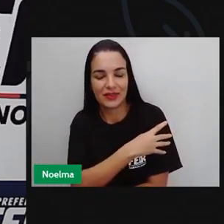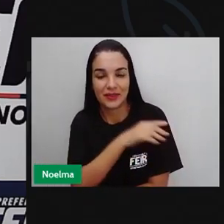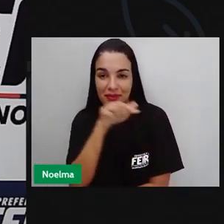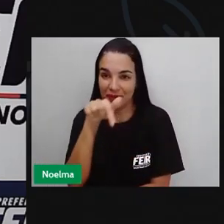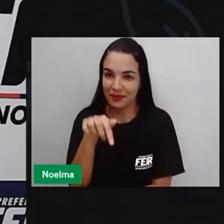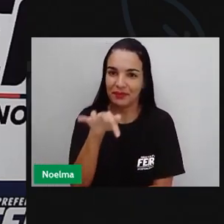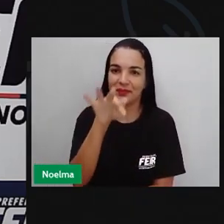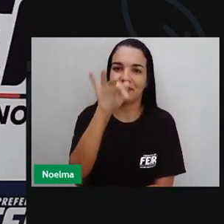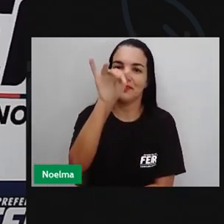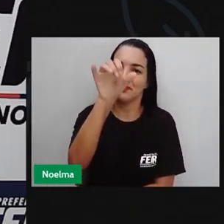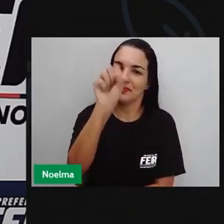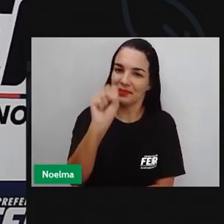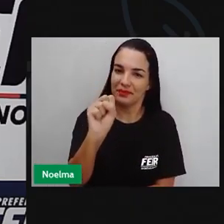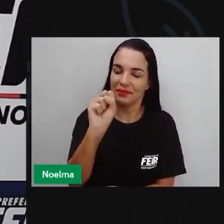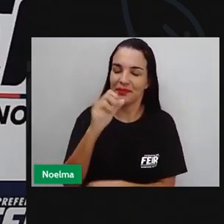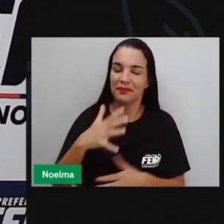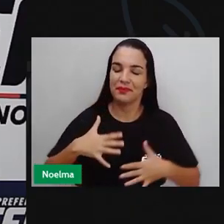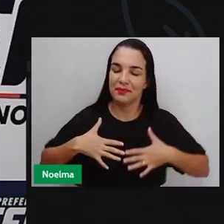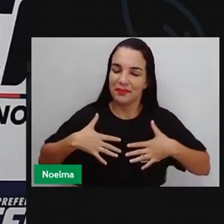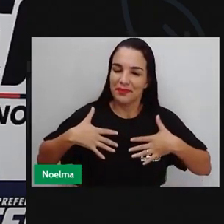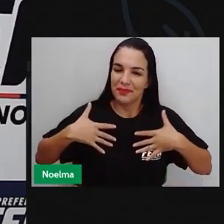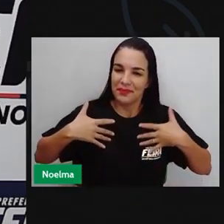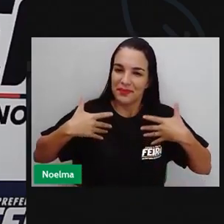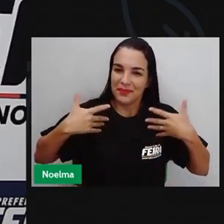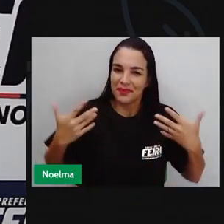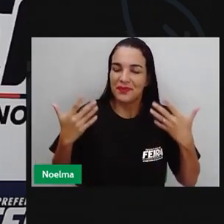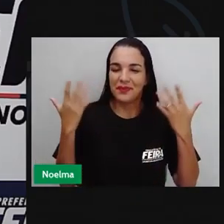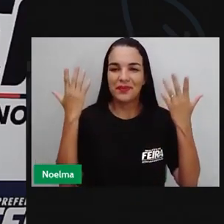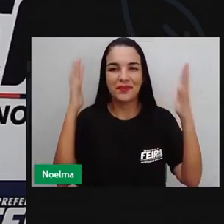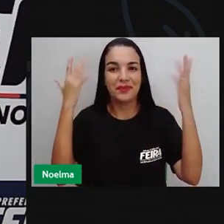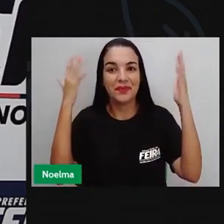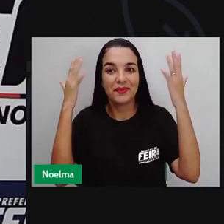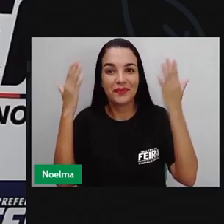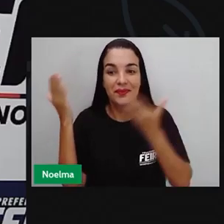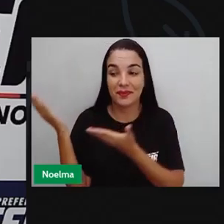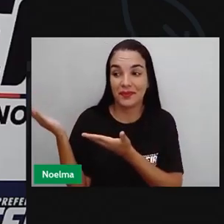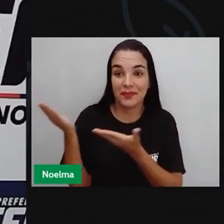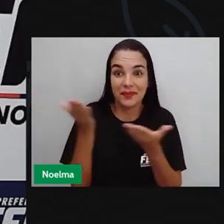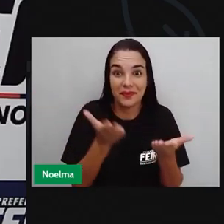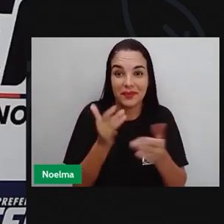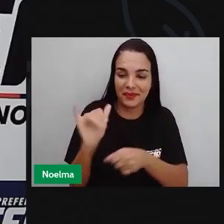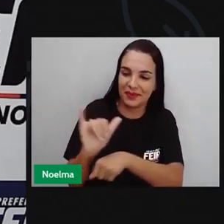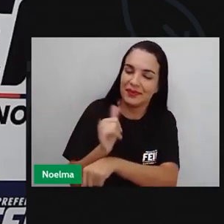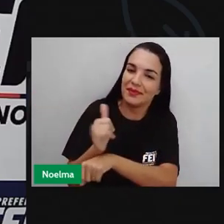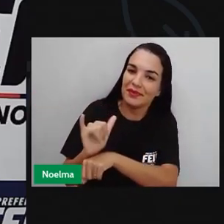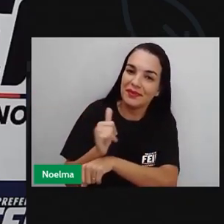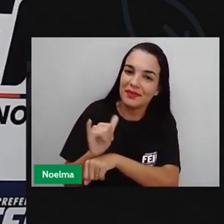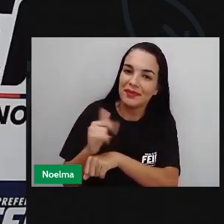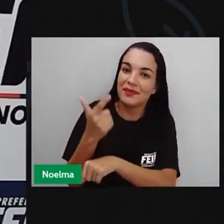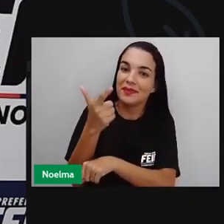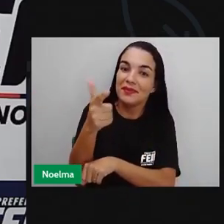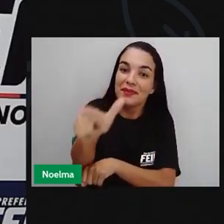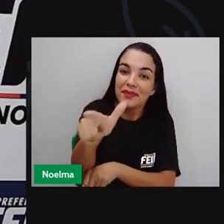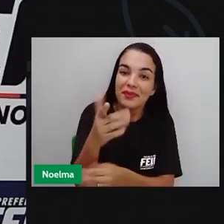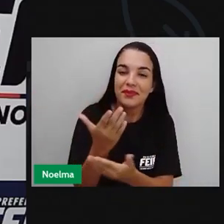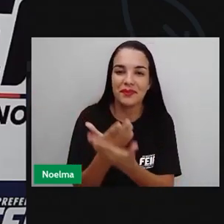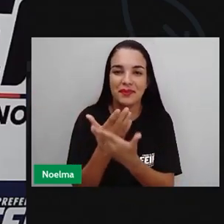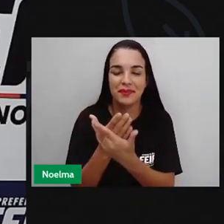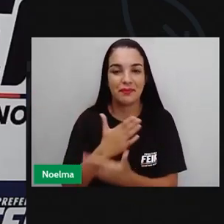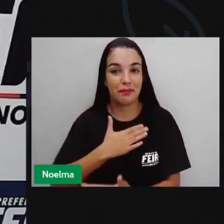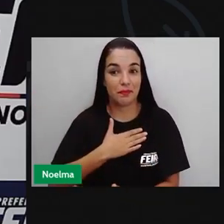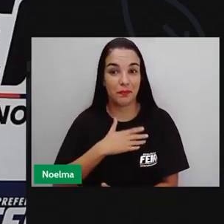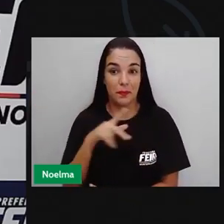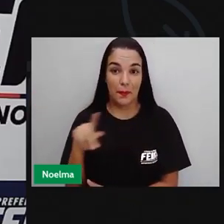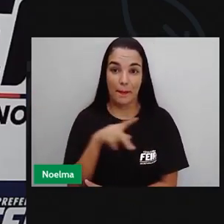de Santana. É com enorme alegria que a gente recebe vocês aqui no nosso canal para mais uma aula. Eu sou a